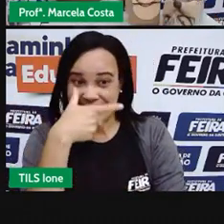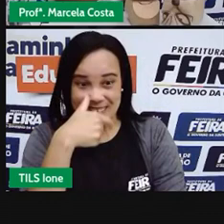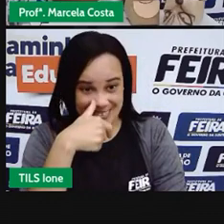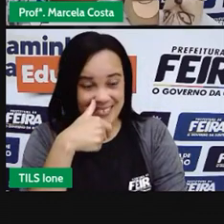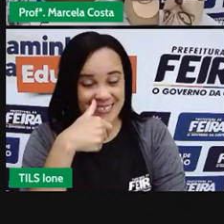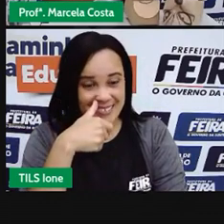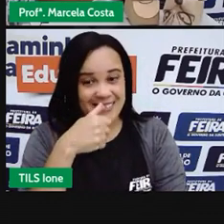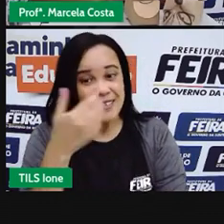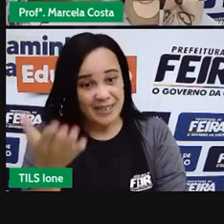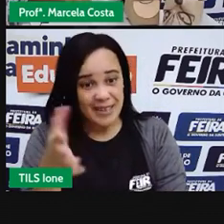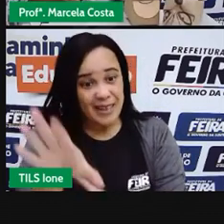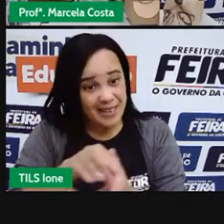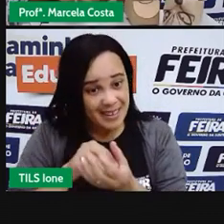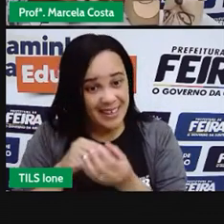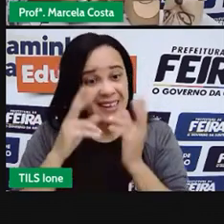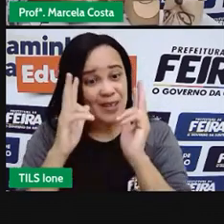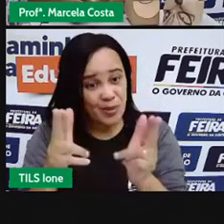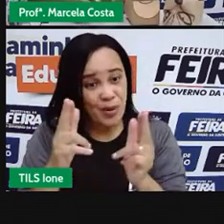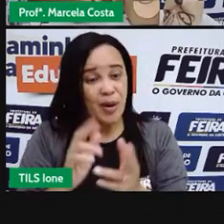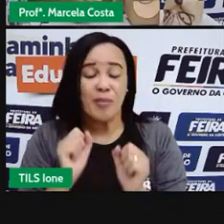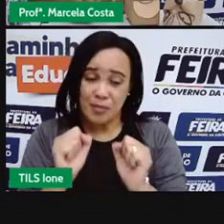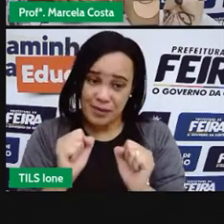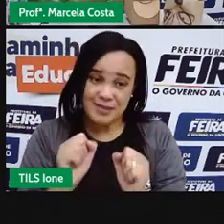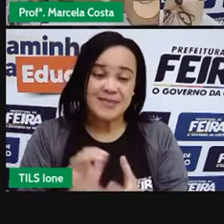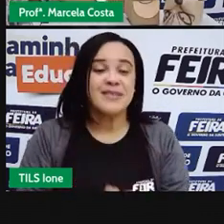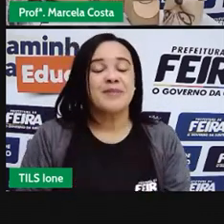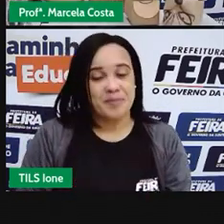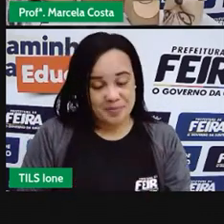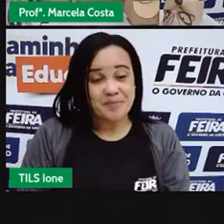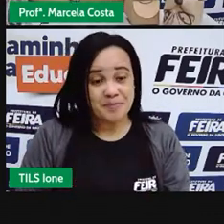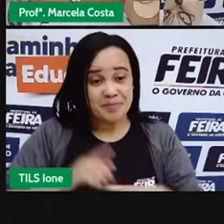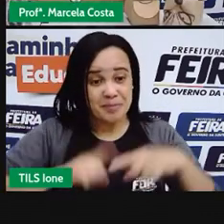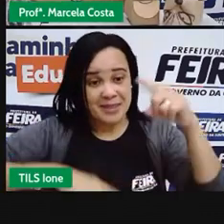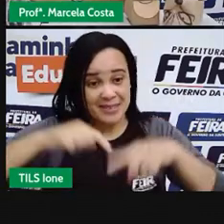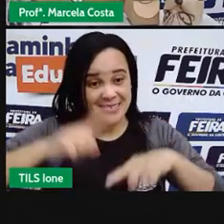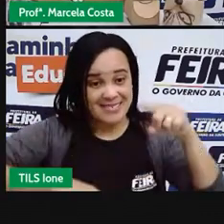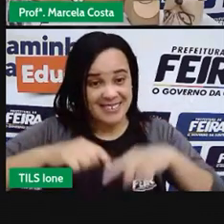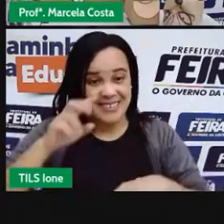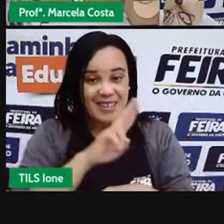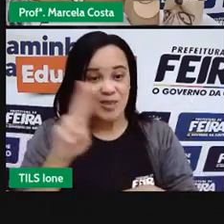aí na sua casa. Então, para isso, você precisa anotar esses materiais.